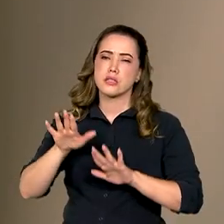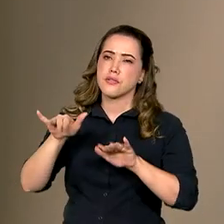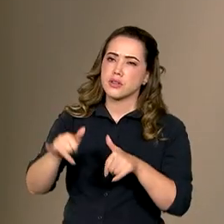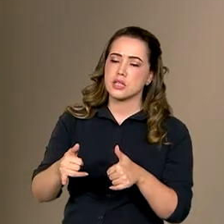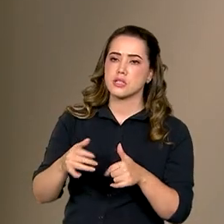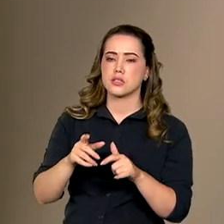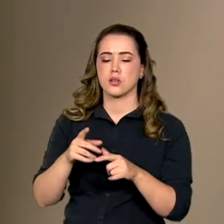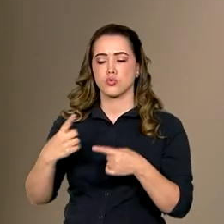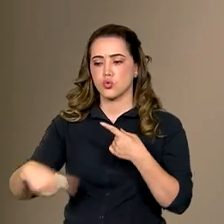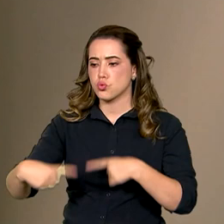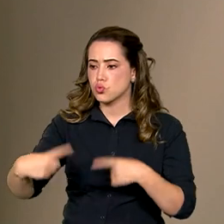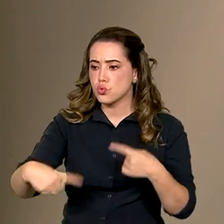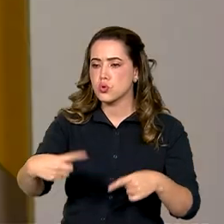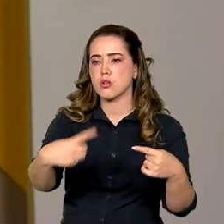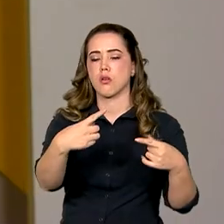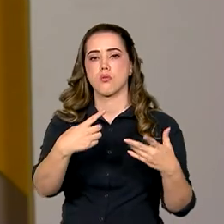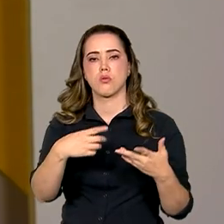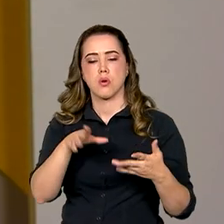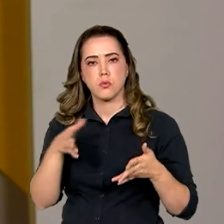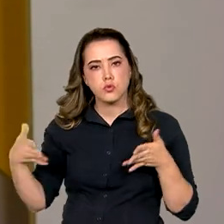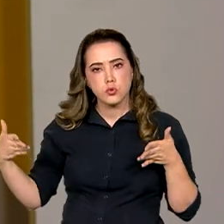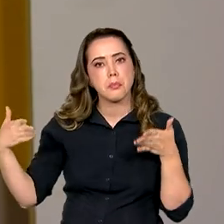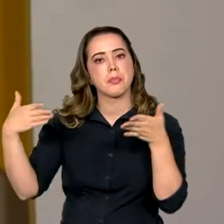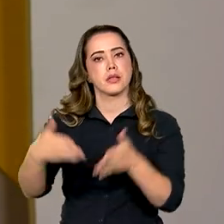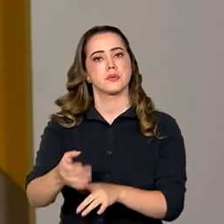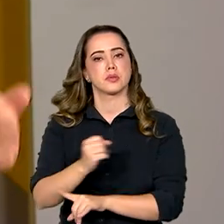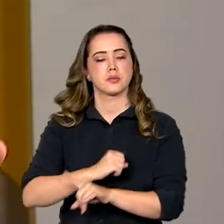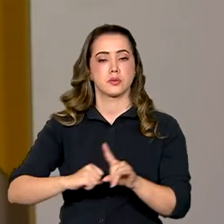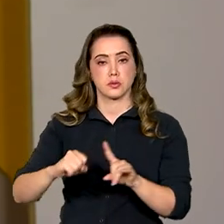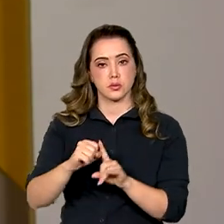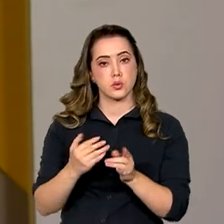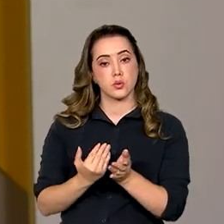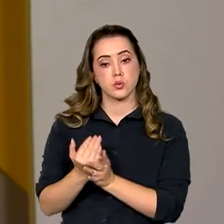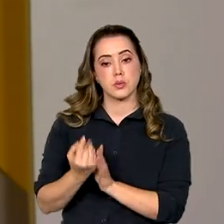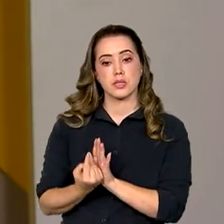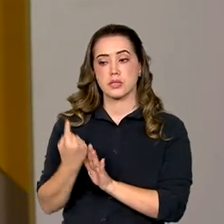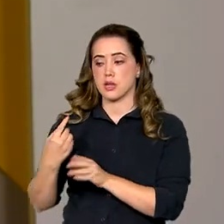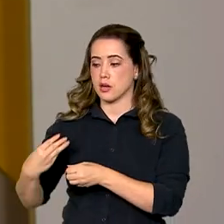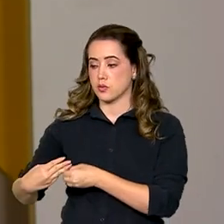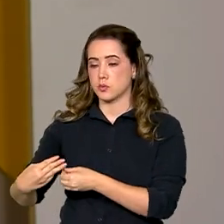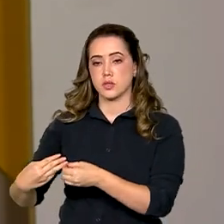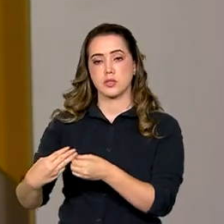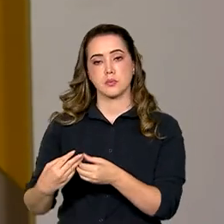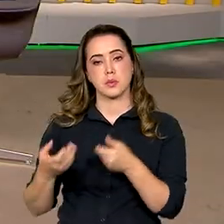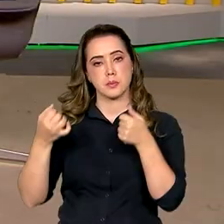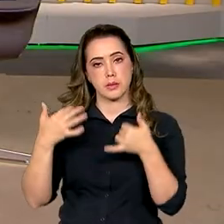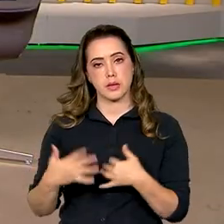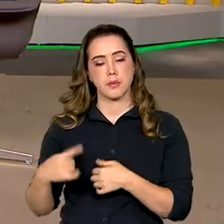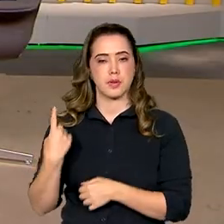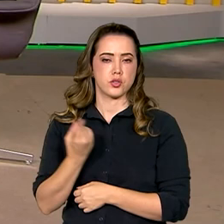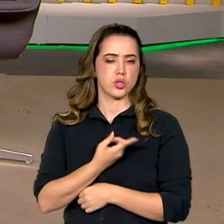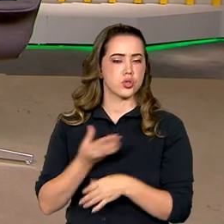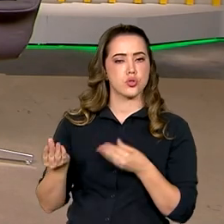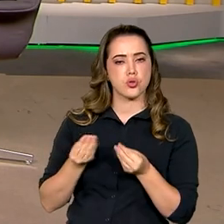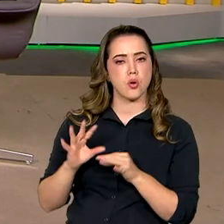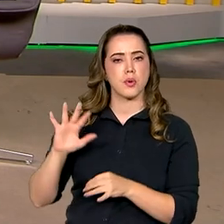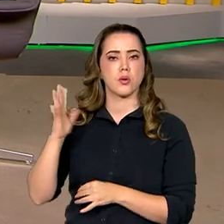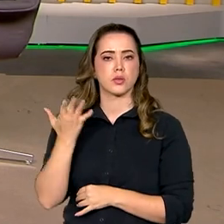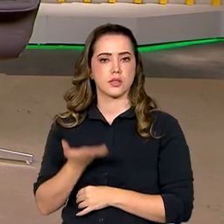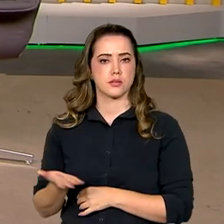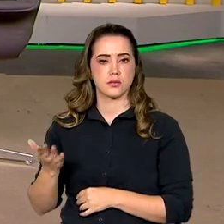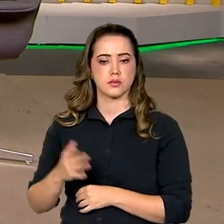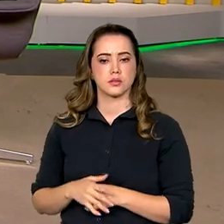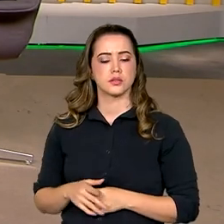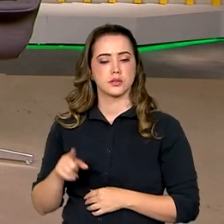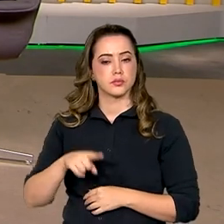de um amplo processo de participação social que começa lá nos municípios. O senhor pode detalhar um pouquinho como se dá